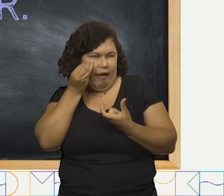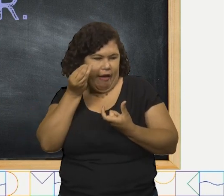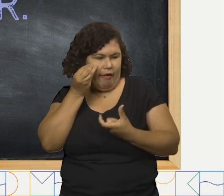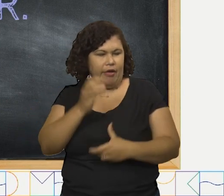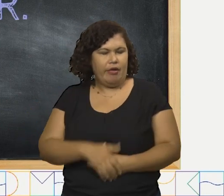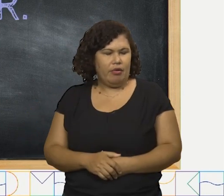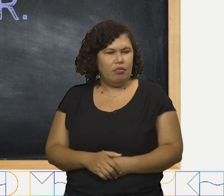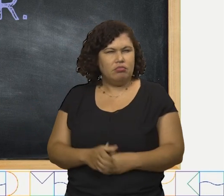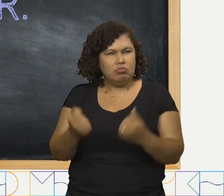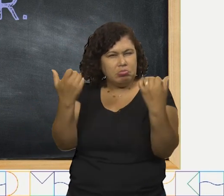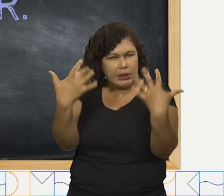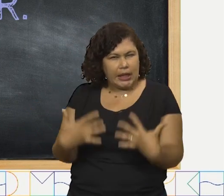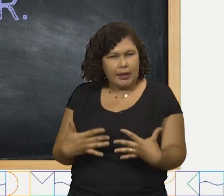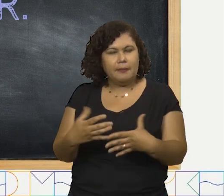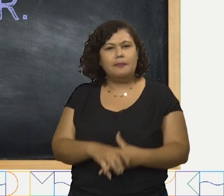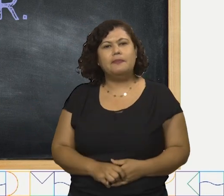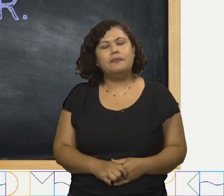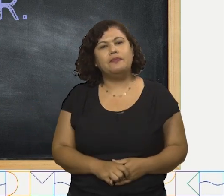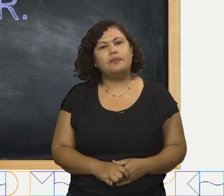Deixa eu ler para você.